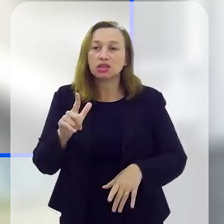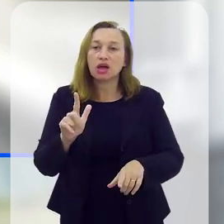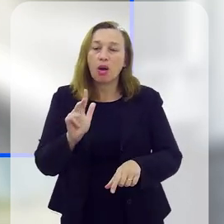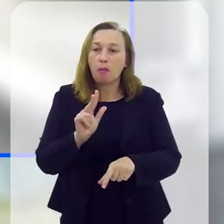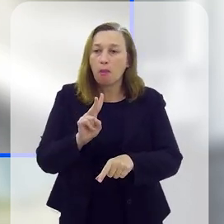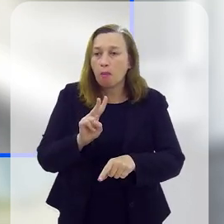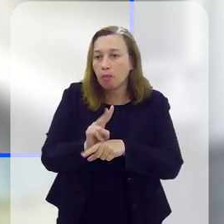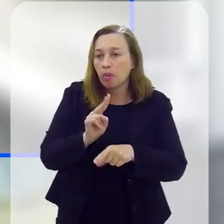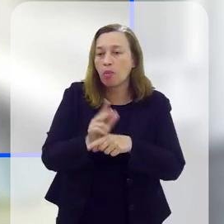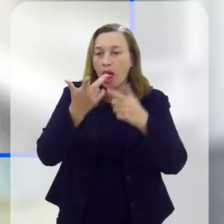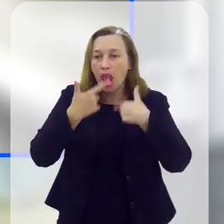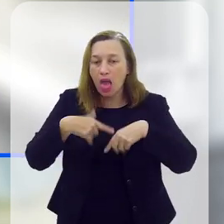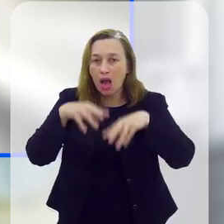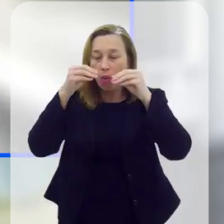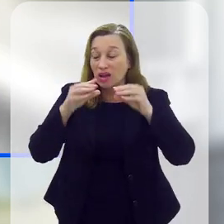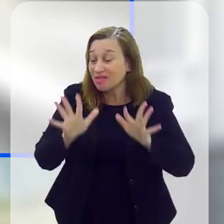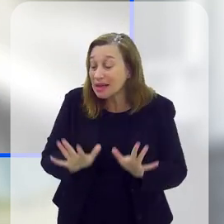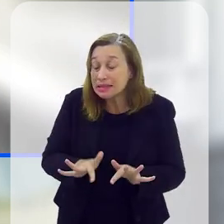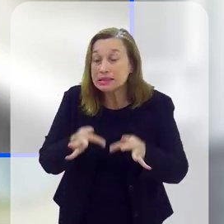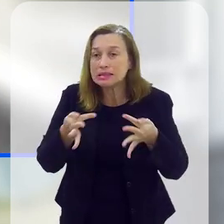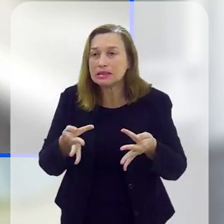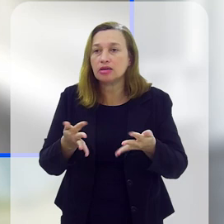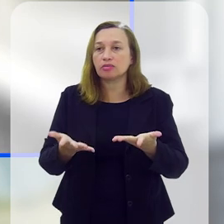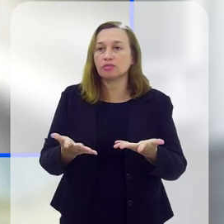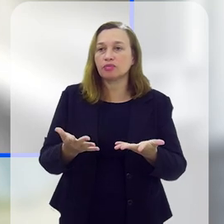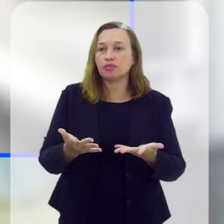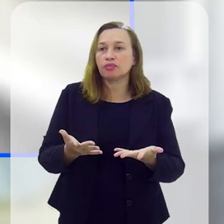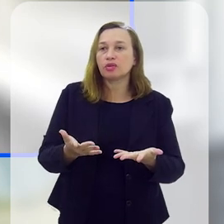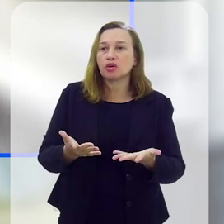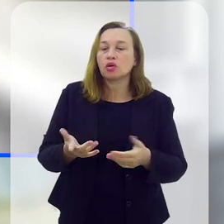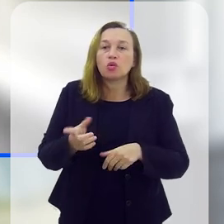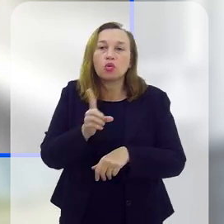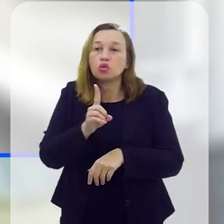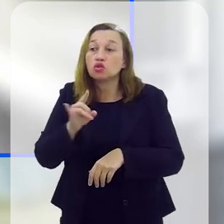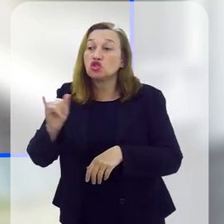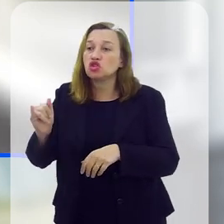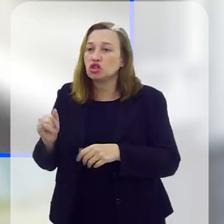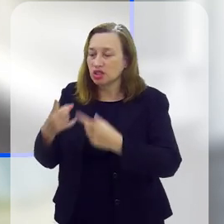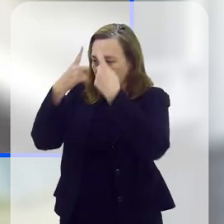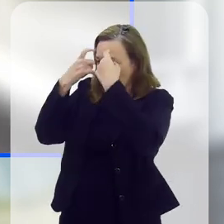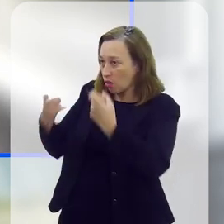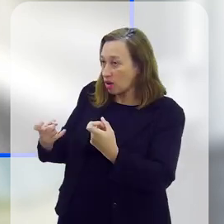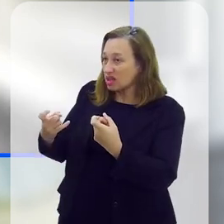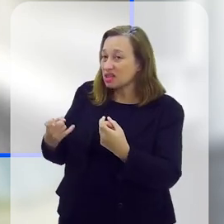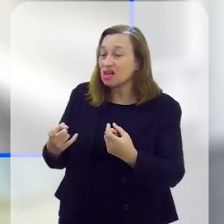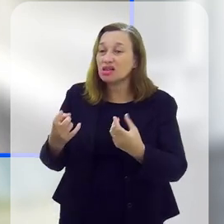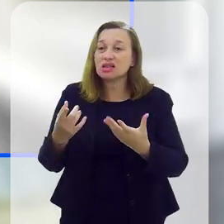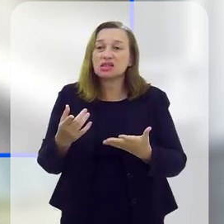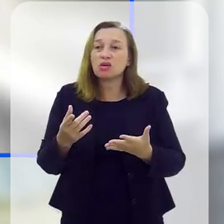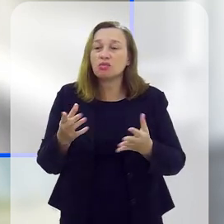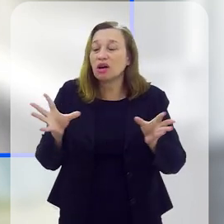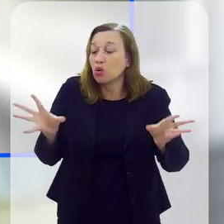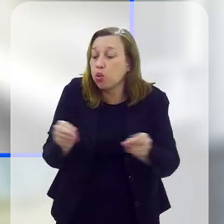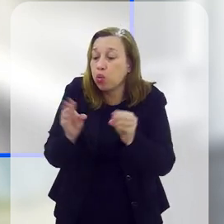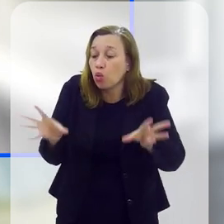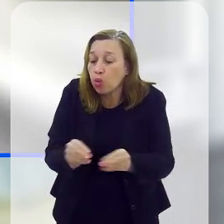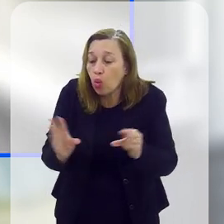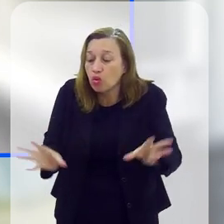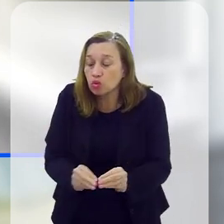própria linguagem, né, a gente usa a linguagem mais simples possível. Por exemplo, data do fato, a coloca a data da agressão. Então, são dados mais